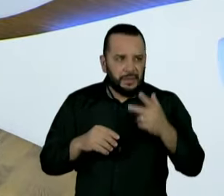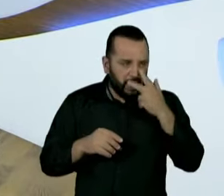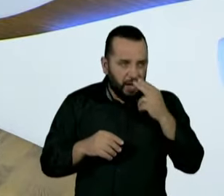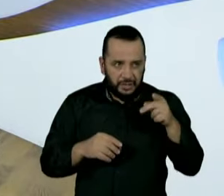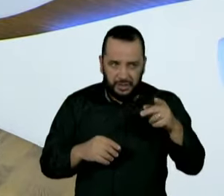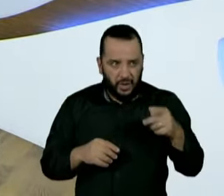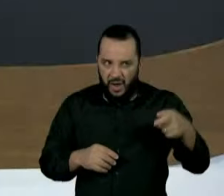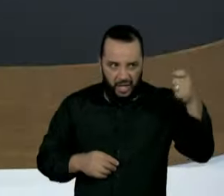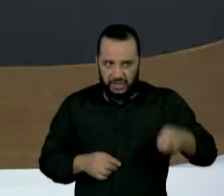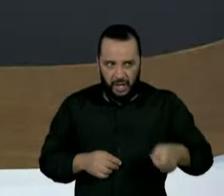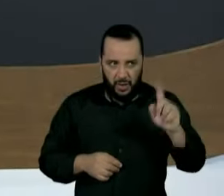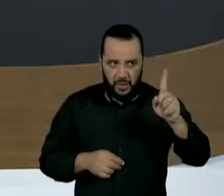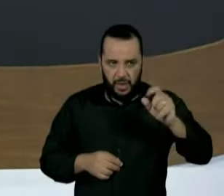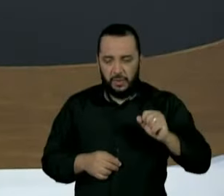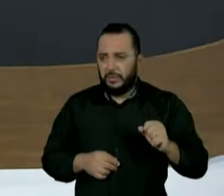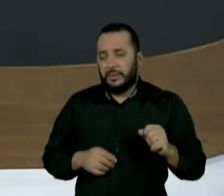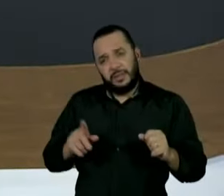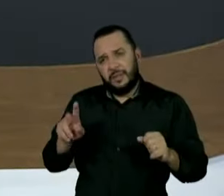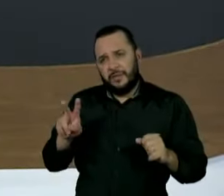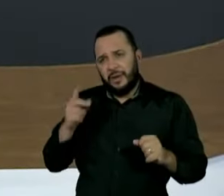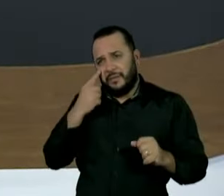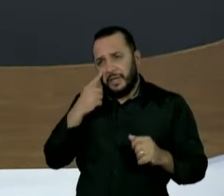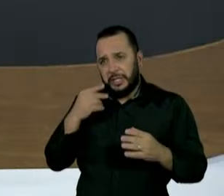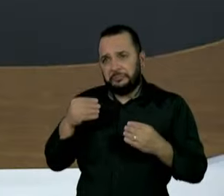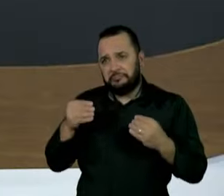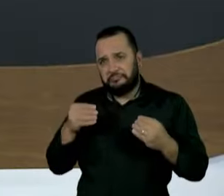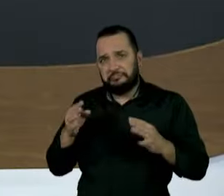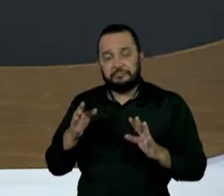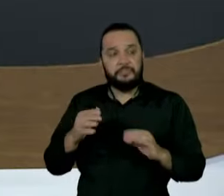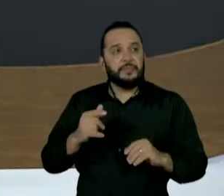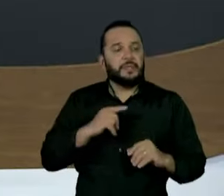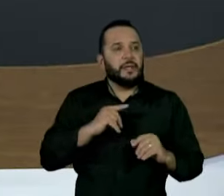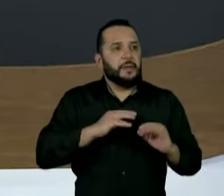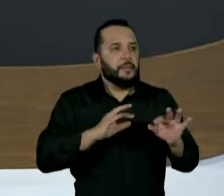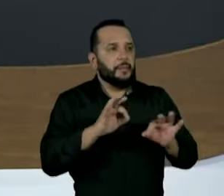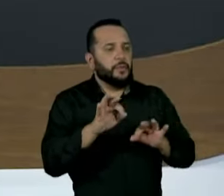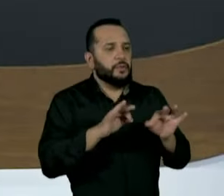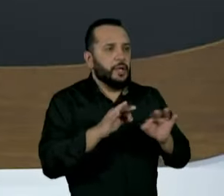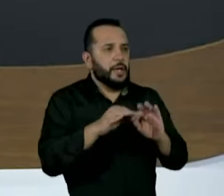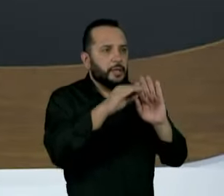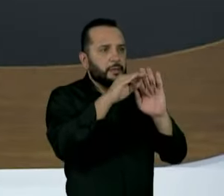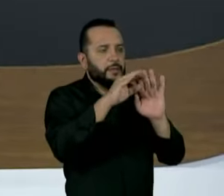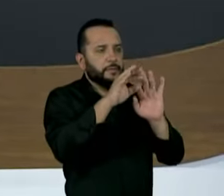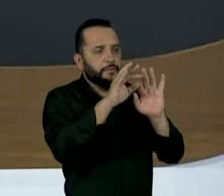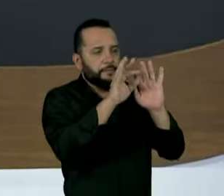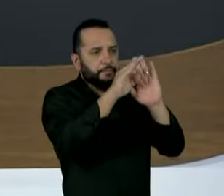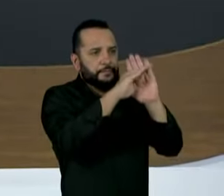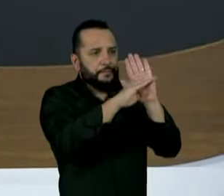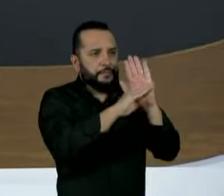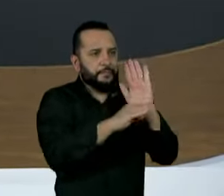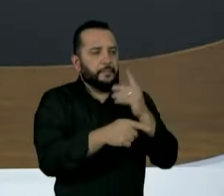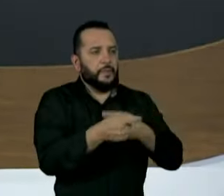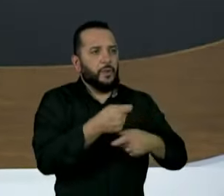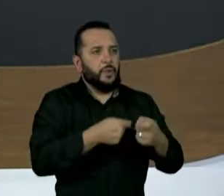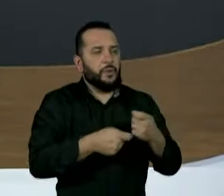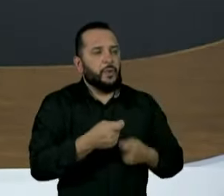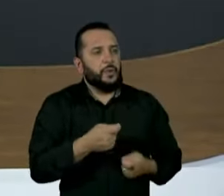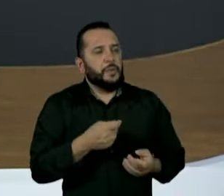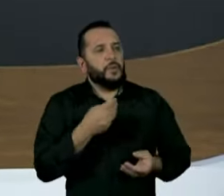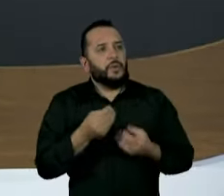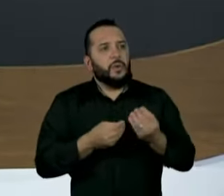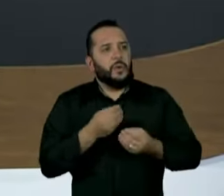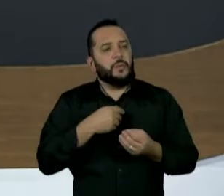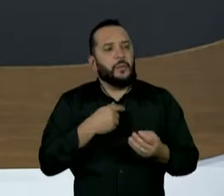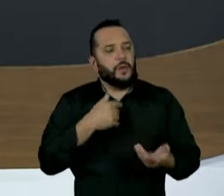encontrado na campanha. relação especificamente a dois pontos do programa econômico, a revogação da